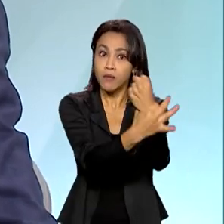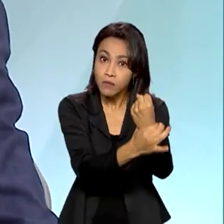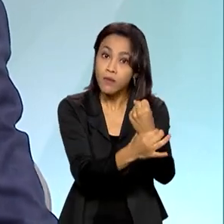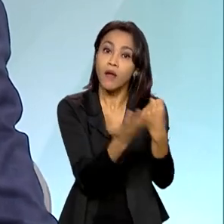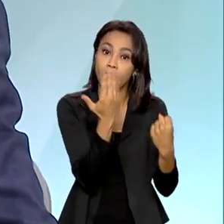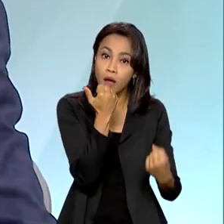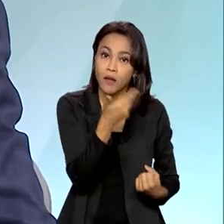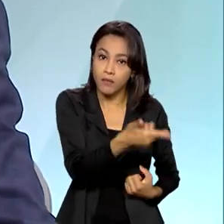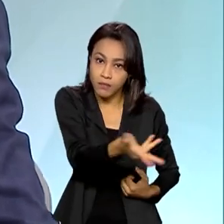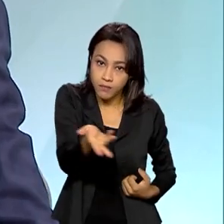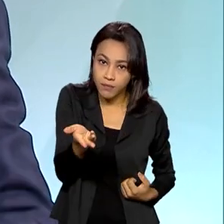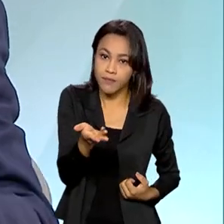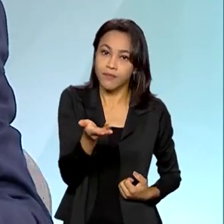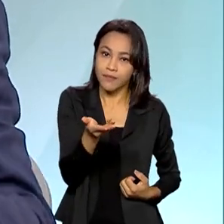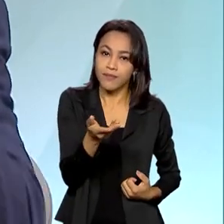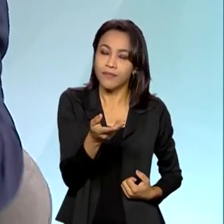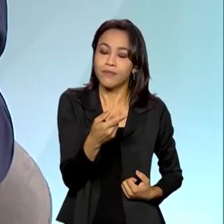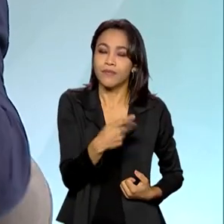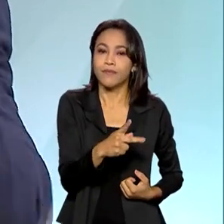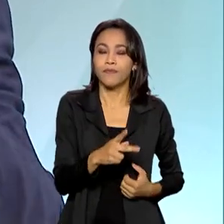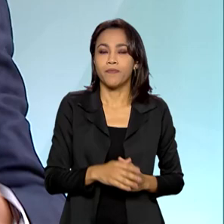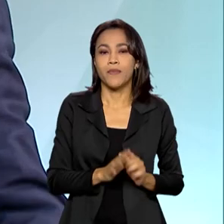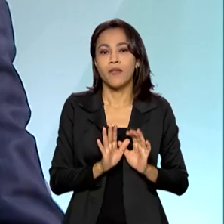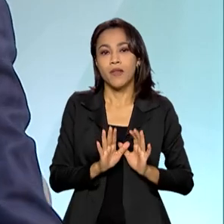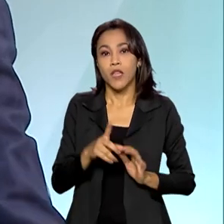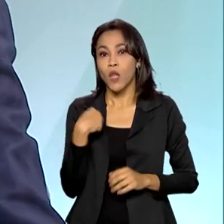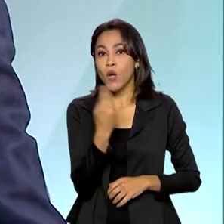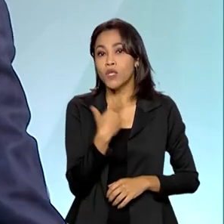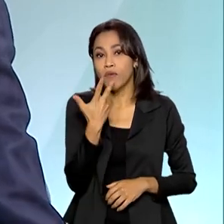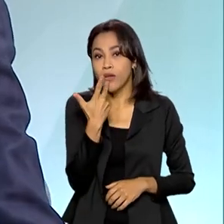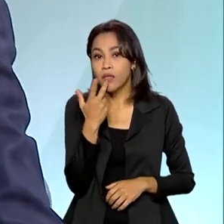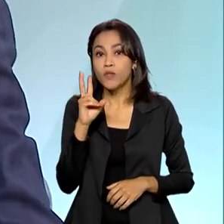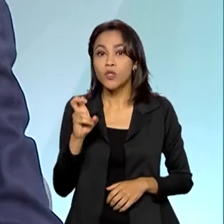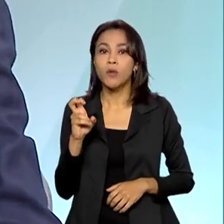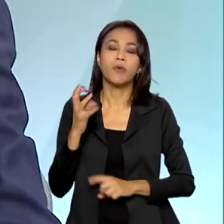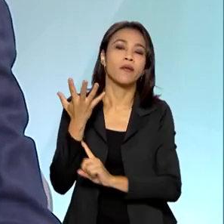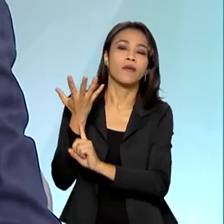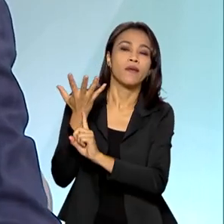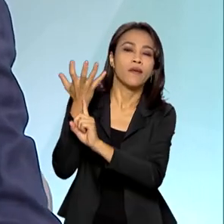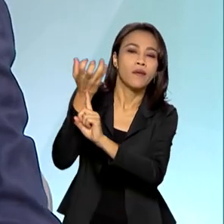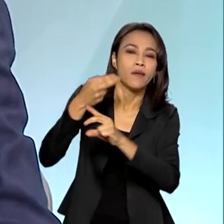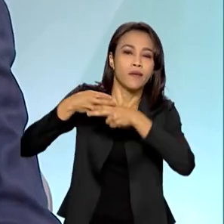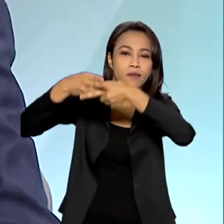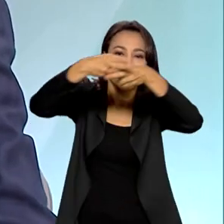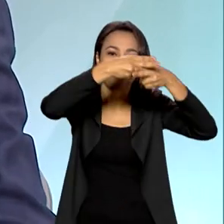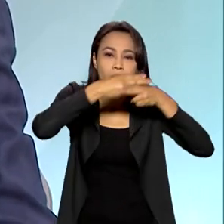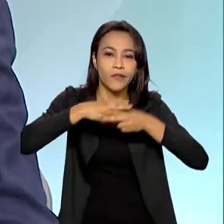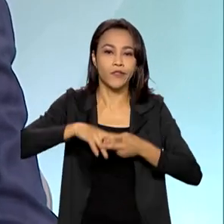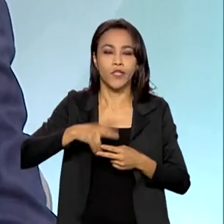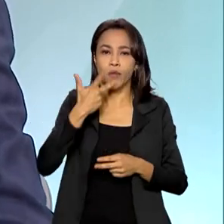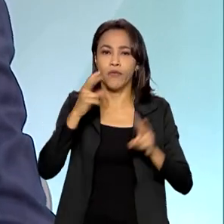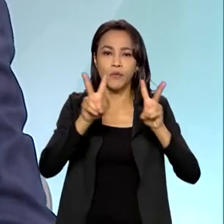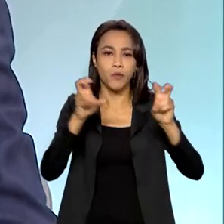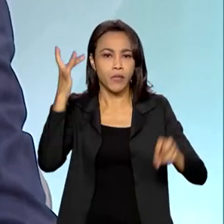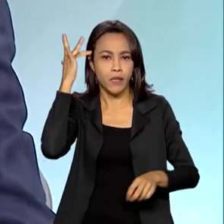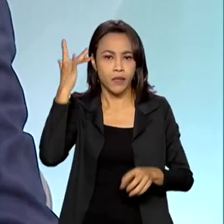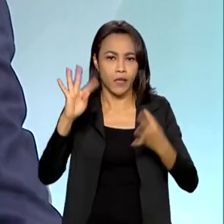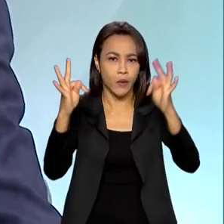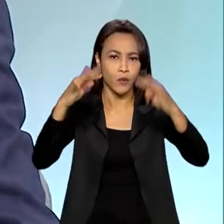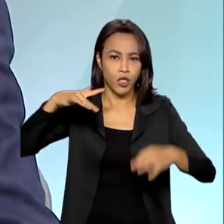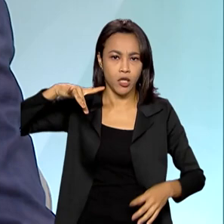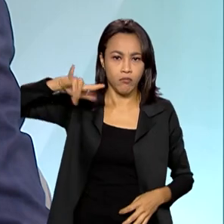seus grãos. Nós estamos falando de fotos de satélite, nós estamos falando de drones, nós estamos falando